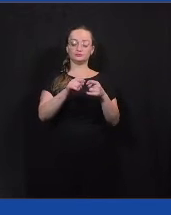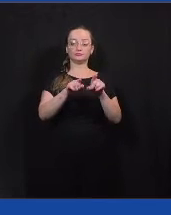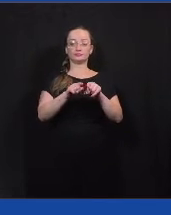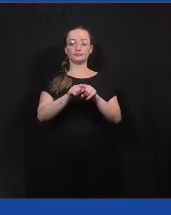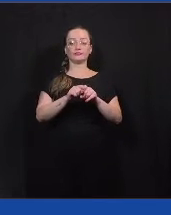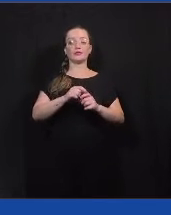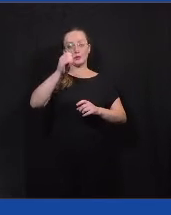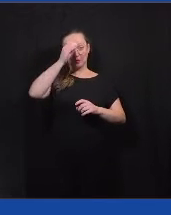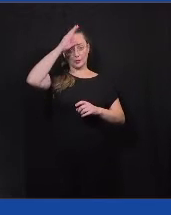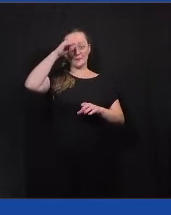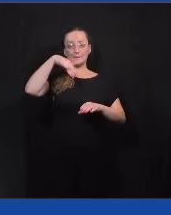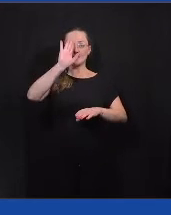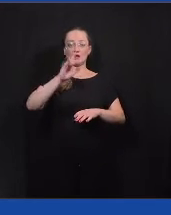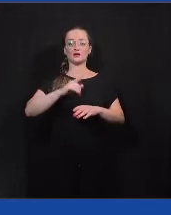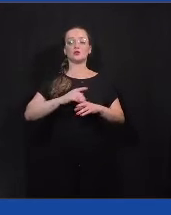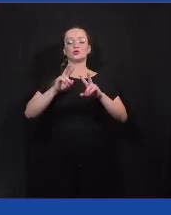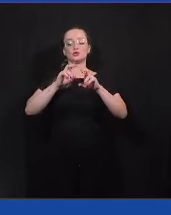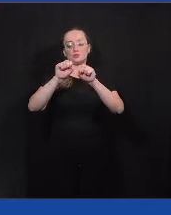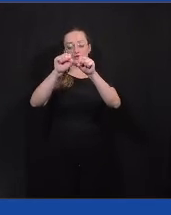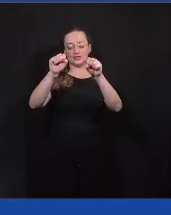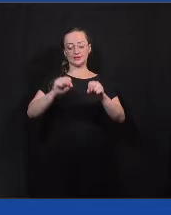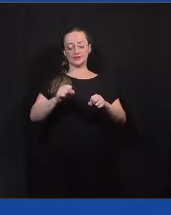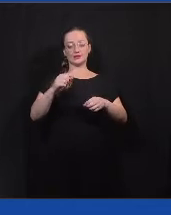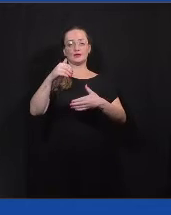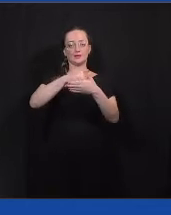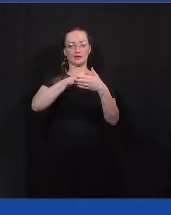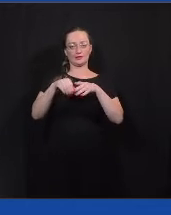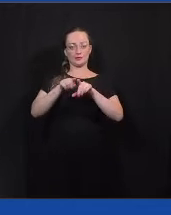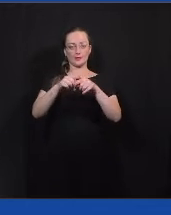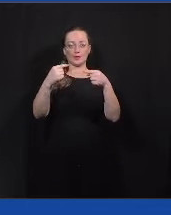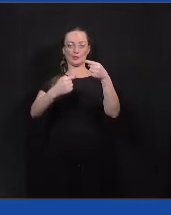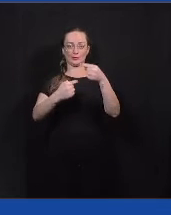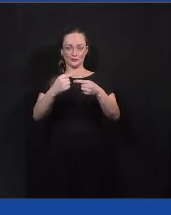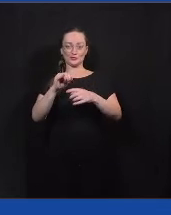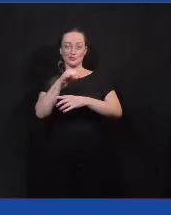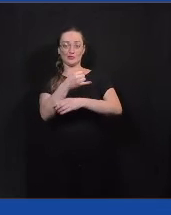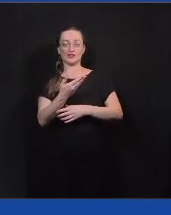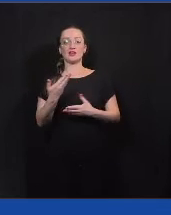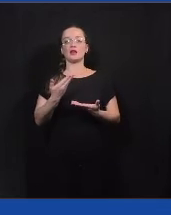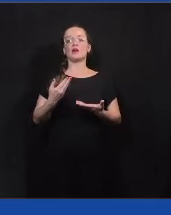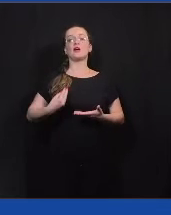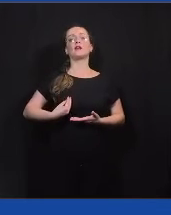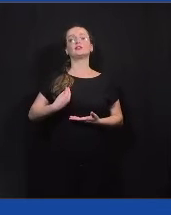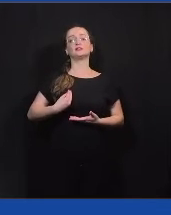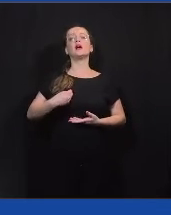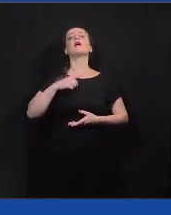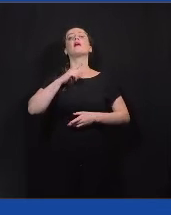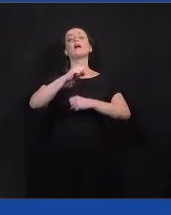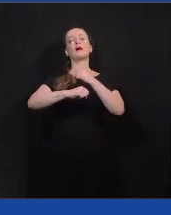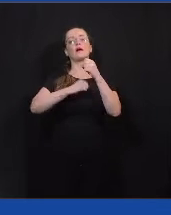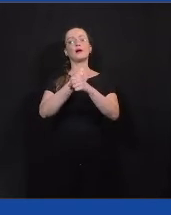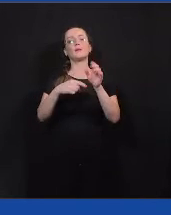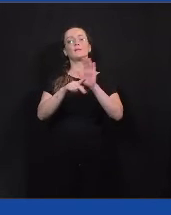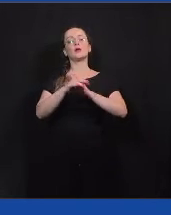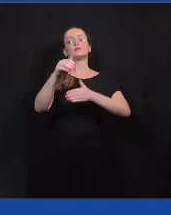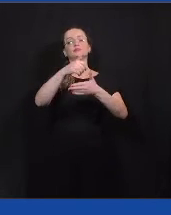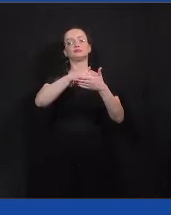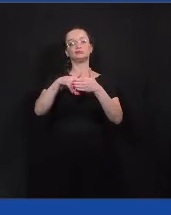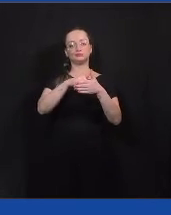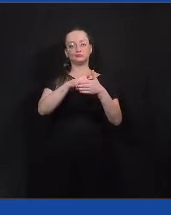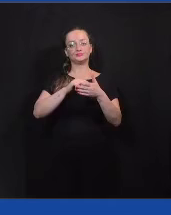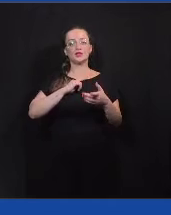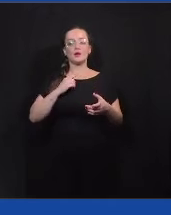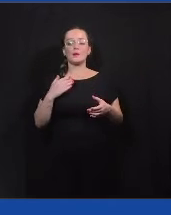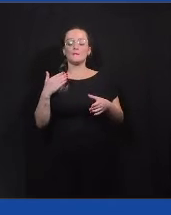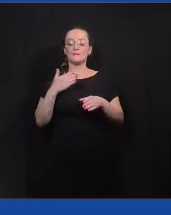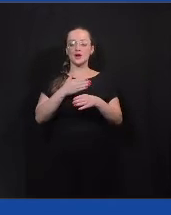o conhecimento sobre o sistema eleitoral e político, e aproveitando que a gente está num ano de eleição essencial, aumentar o engajamento